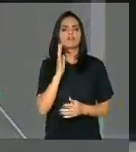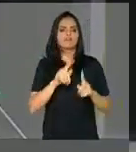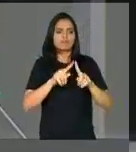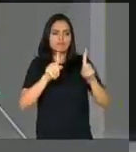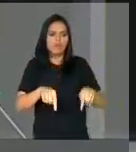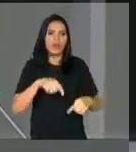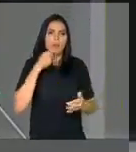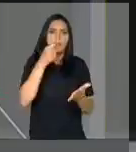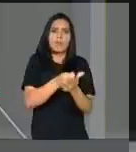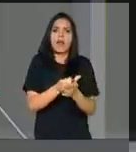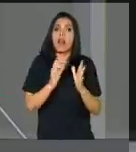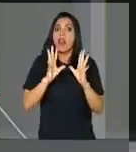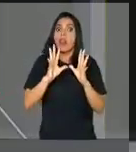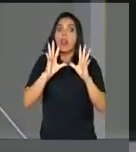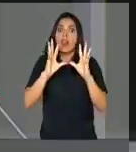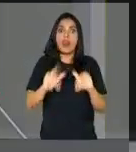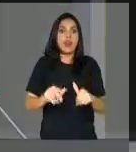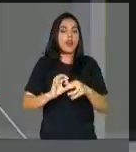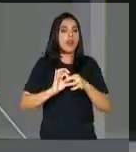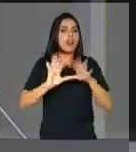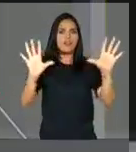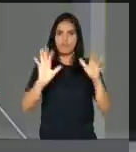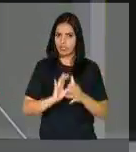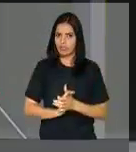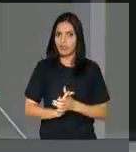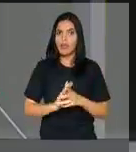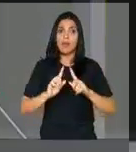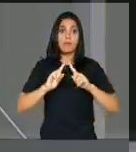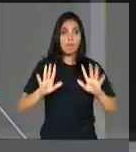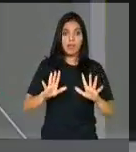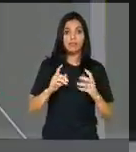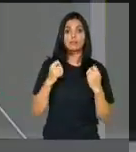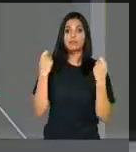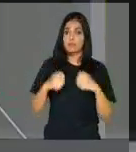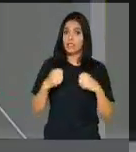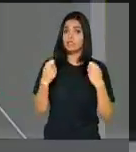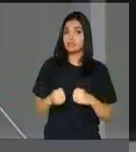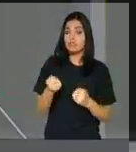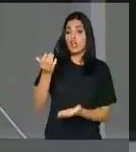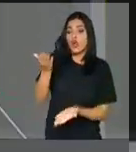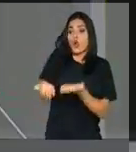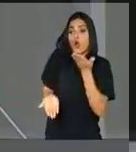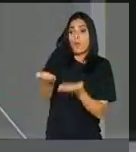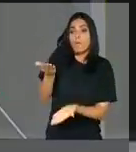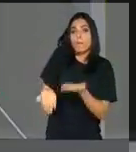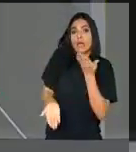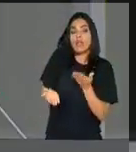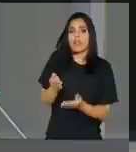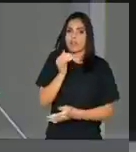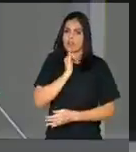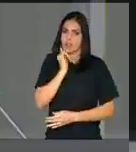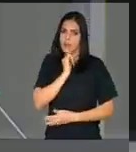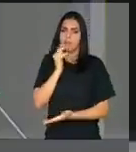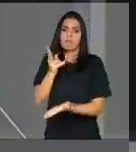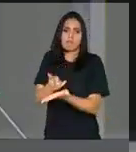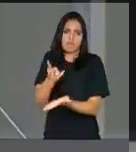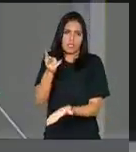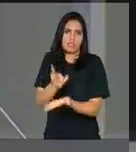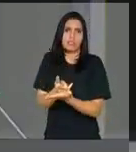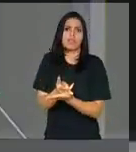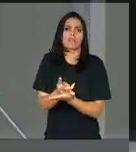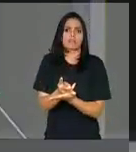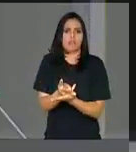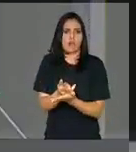folha de pagamento e não colocar contrapartida com a preservação desses